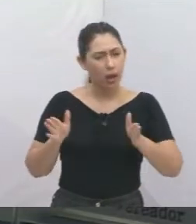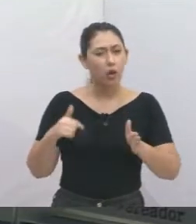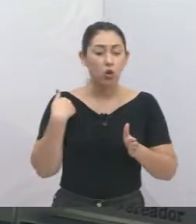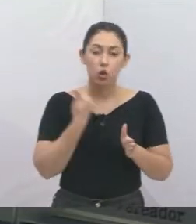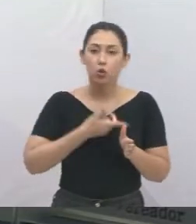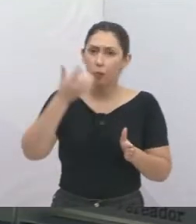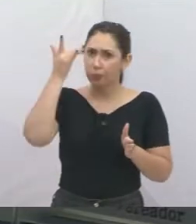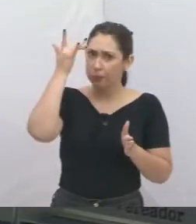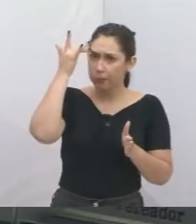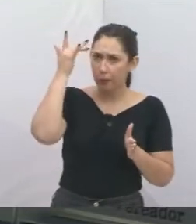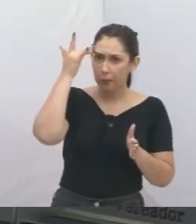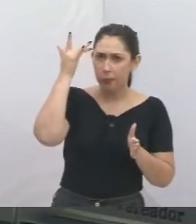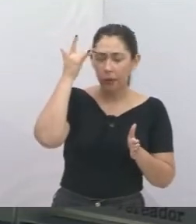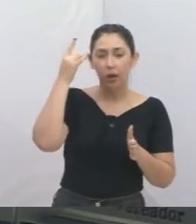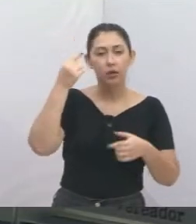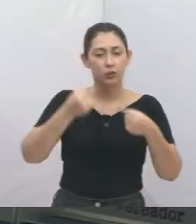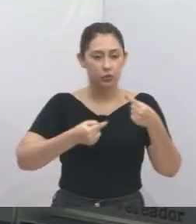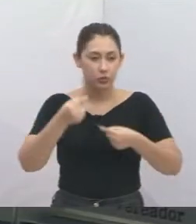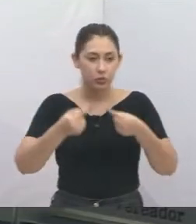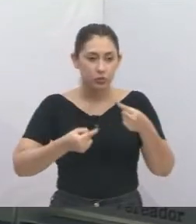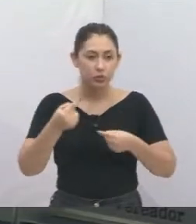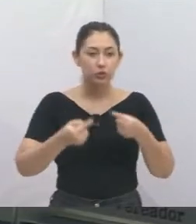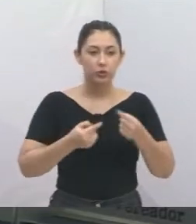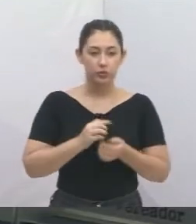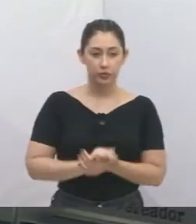maturidade, discutir um tema tão importante.